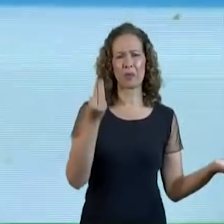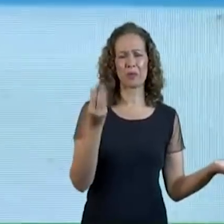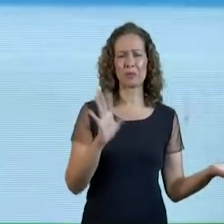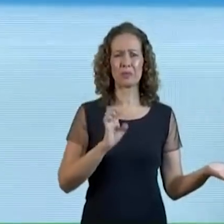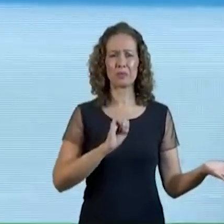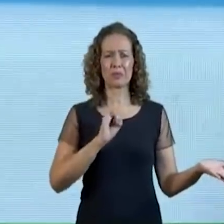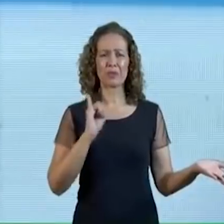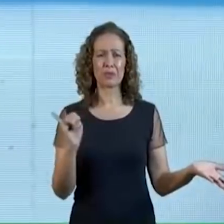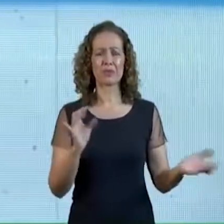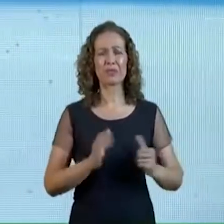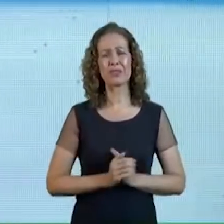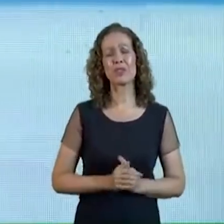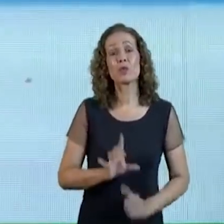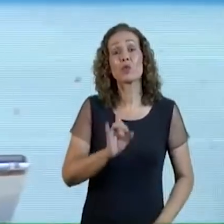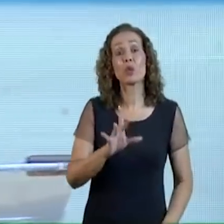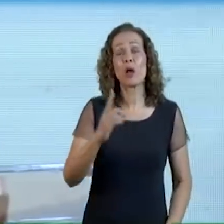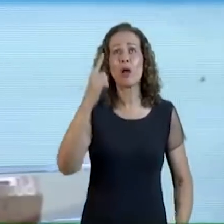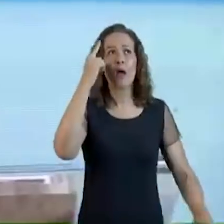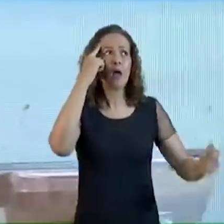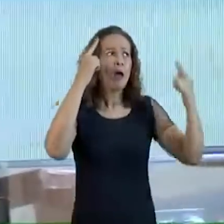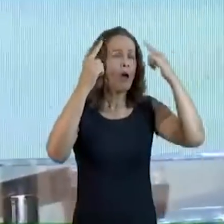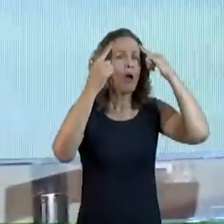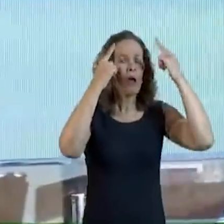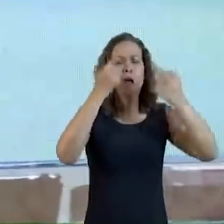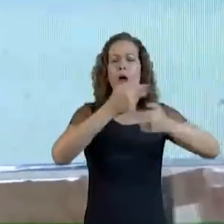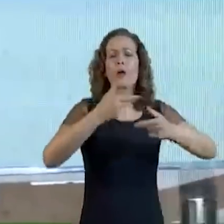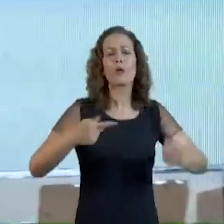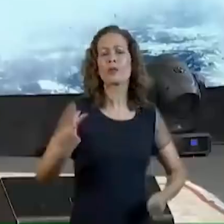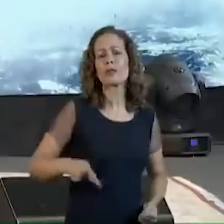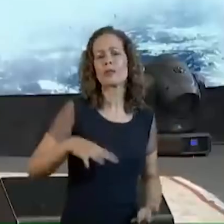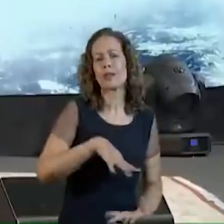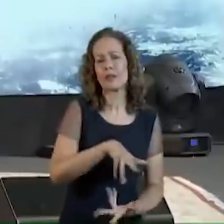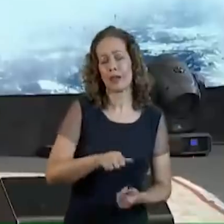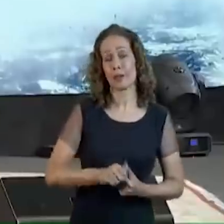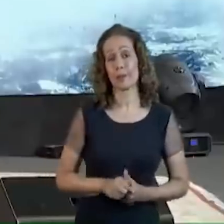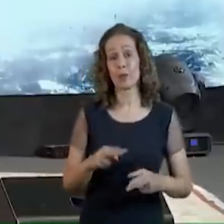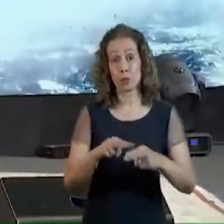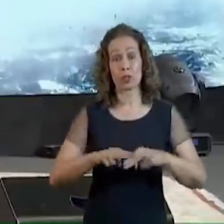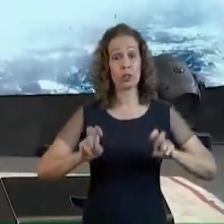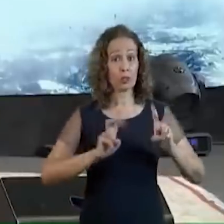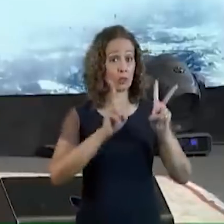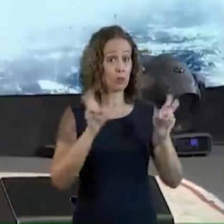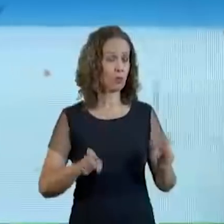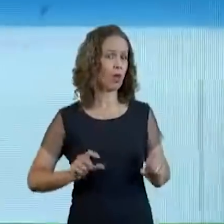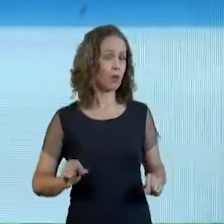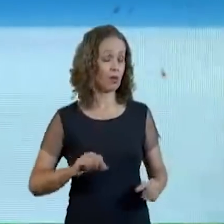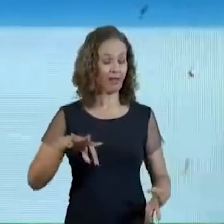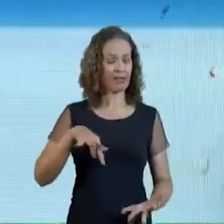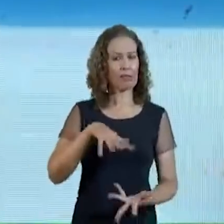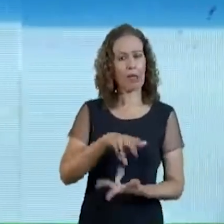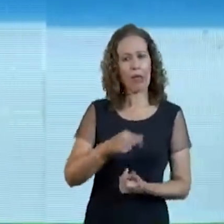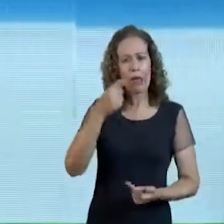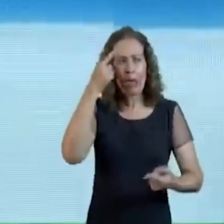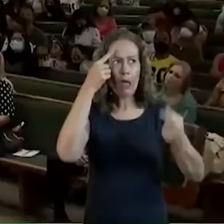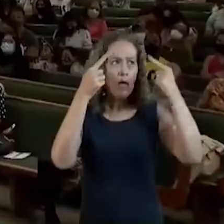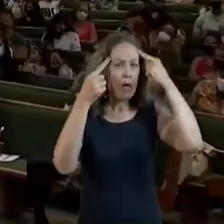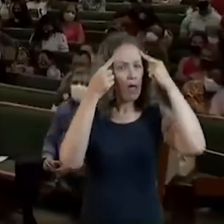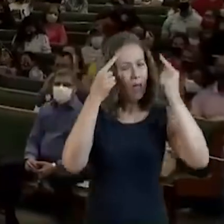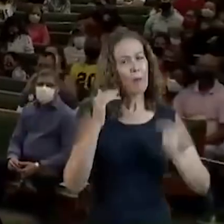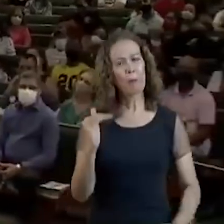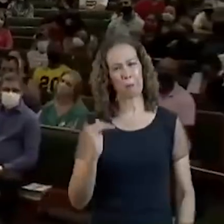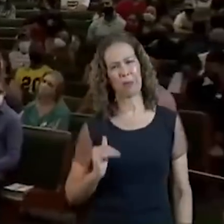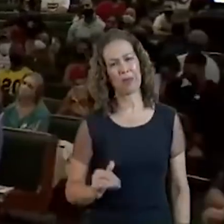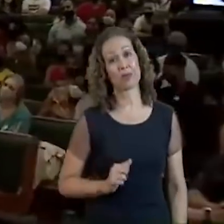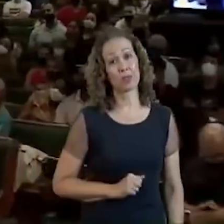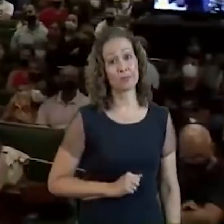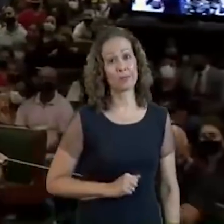nesse plano Por isso que o tema da mensagem é menos terra, mais céu O cristão verdadeiro,